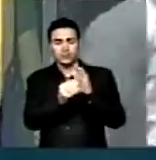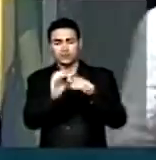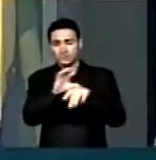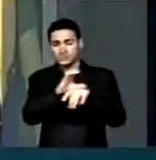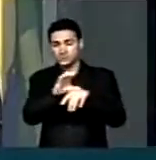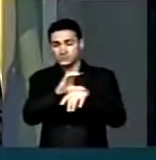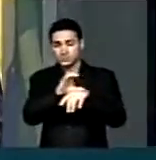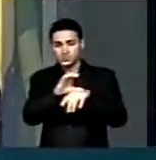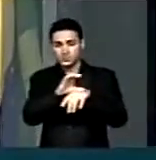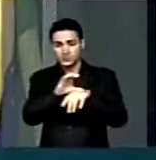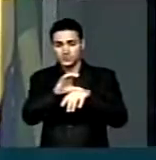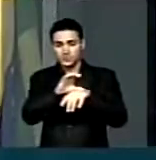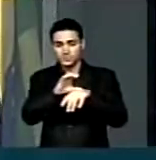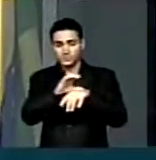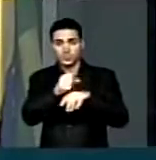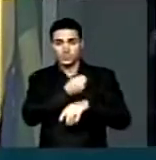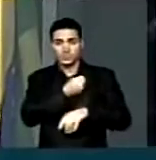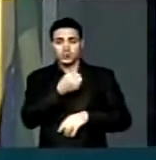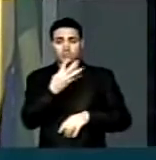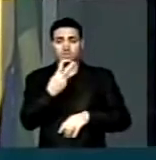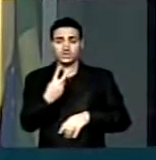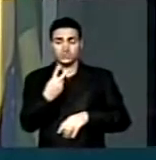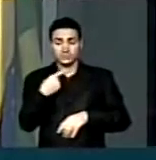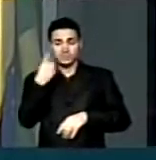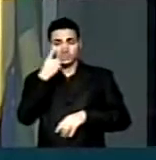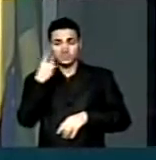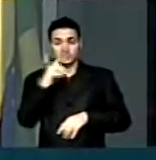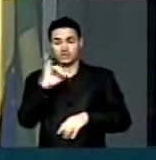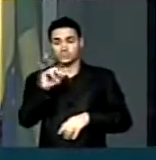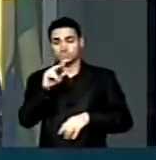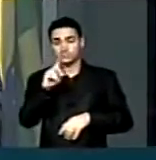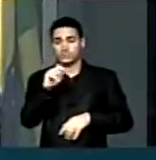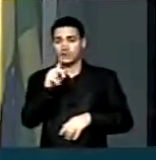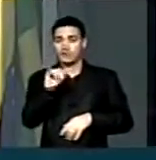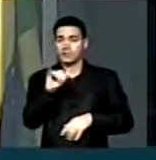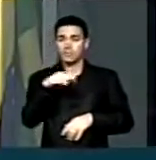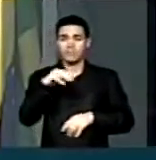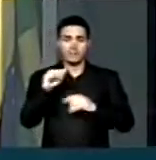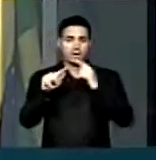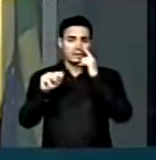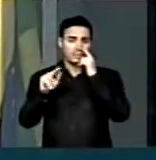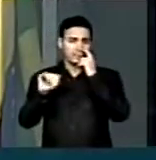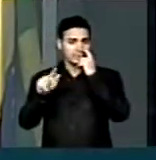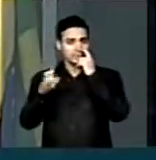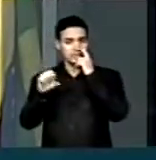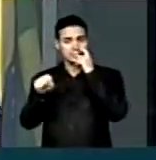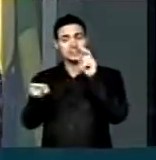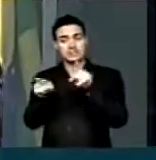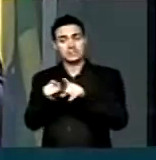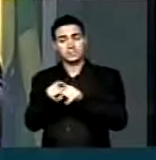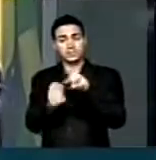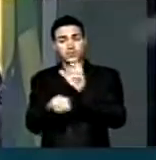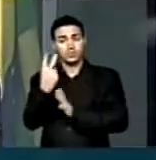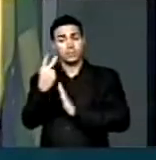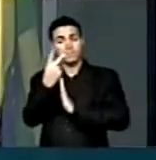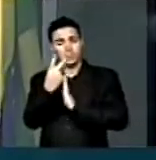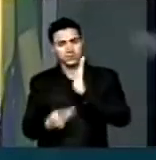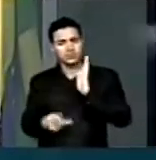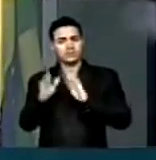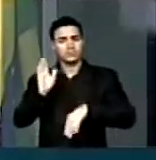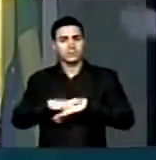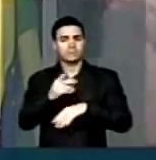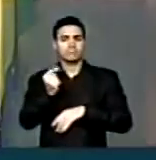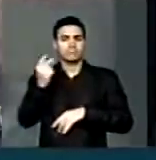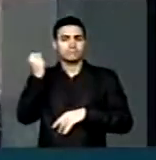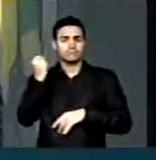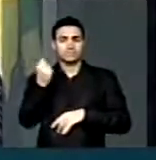42 do deputado Jutaí Magalhães, que também é autor do projeto mais antigo de